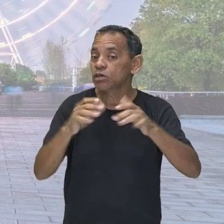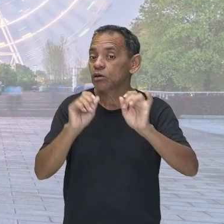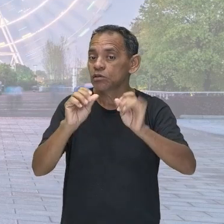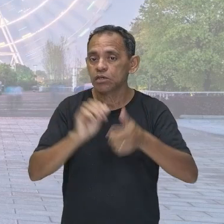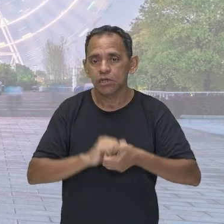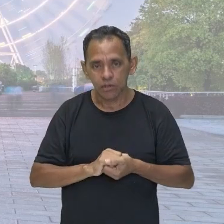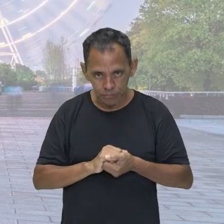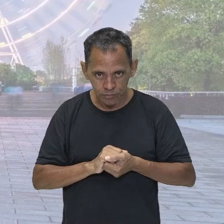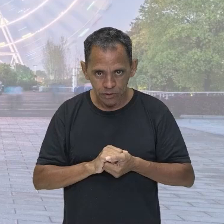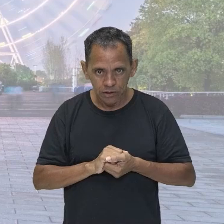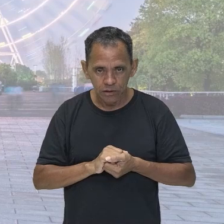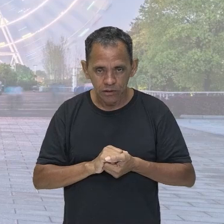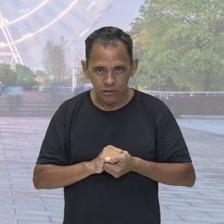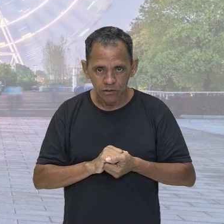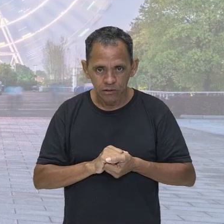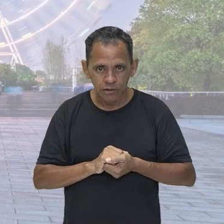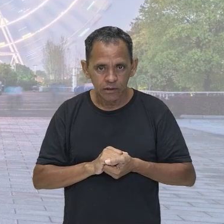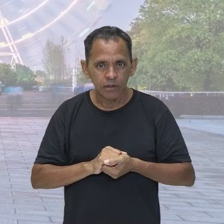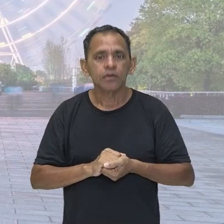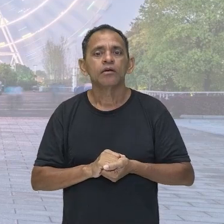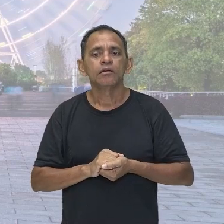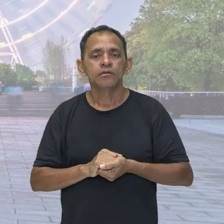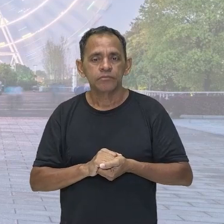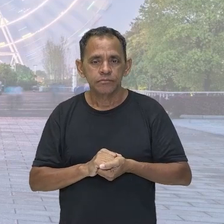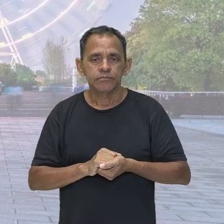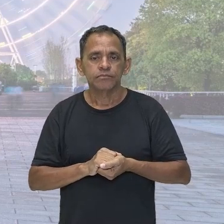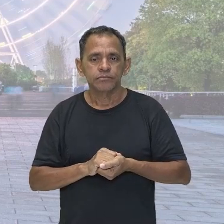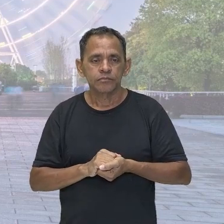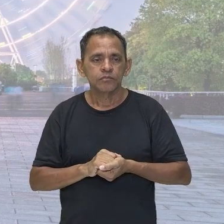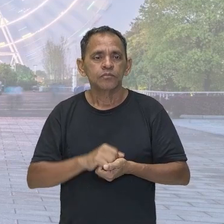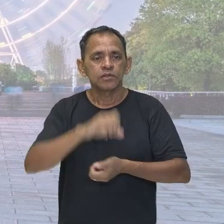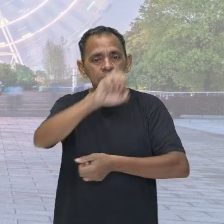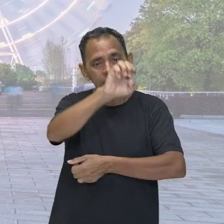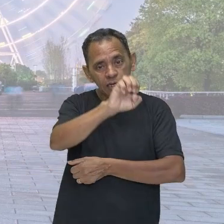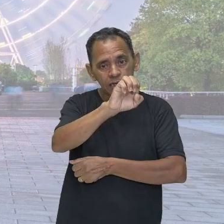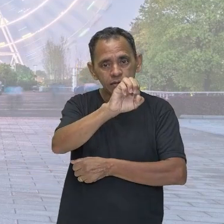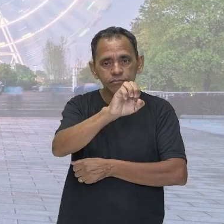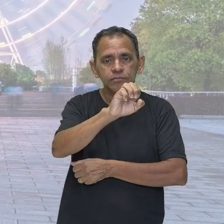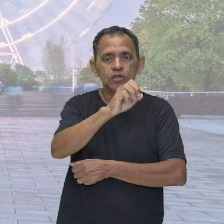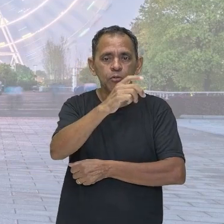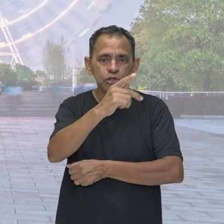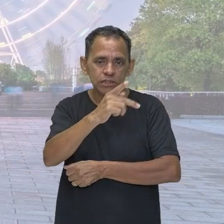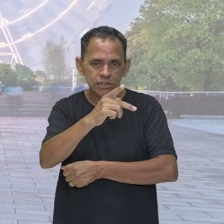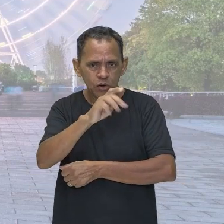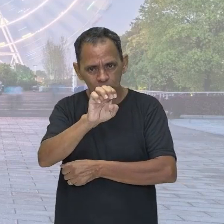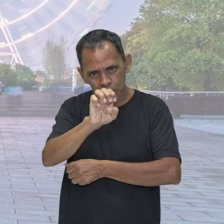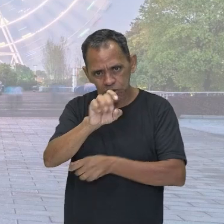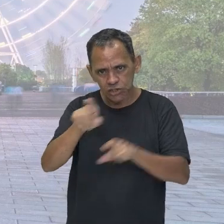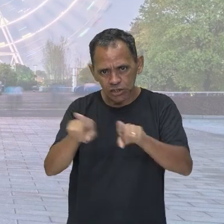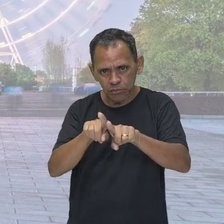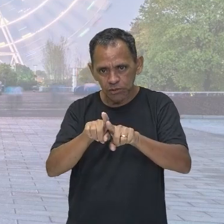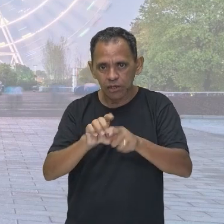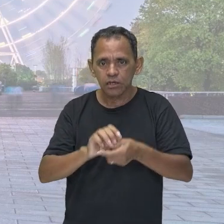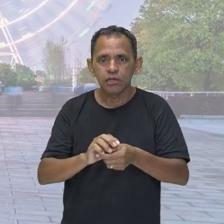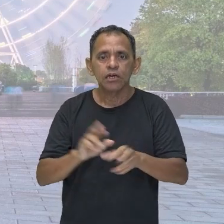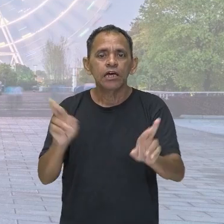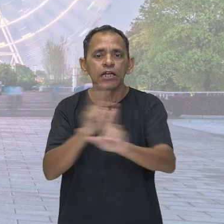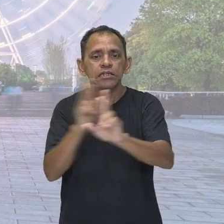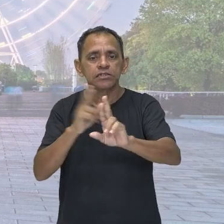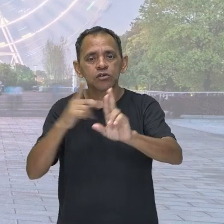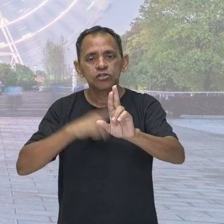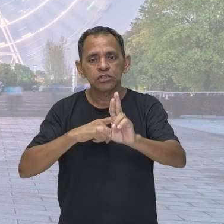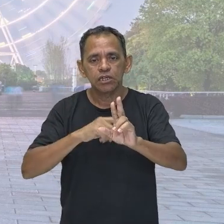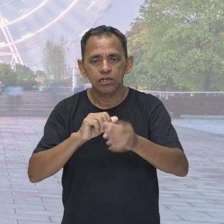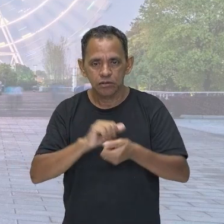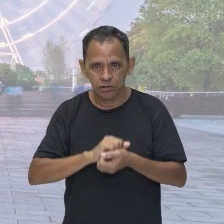gente? E ela também tem uma maneira de calcular matematicamente. Ela vai estar associada à constante da mola